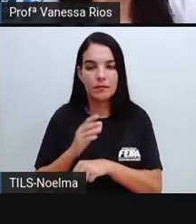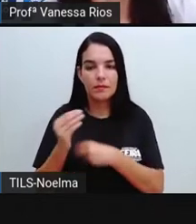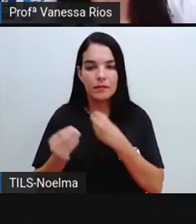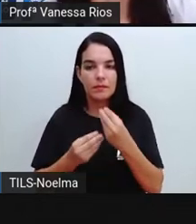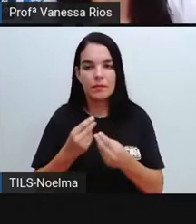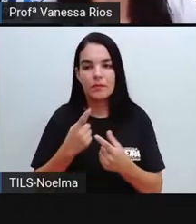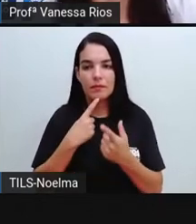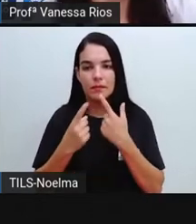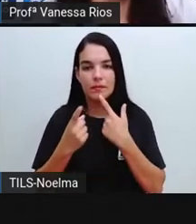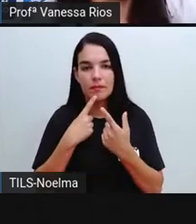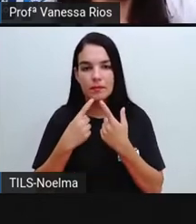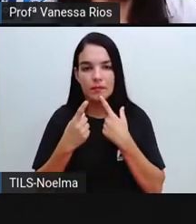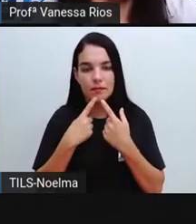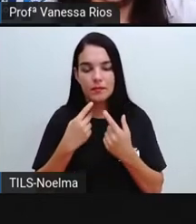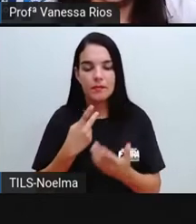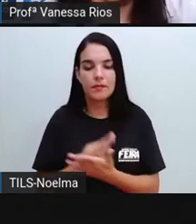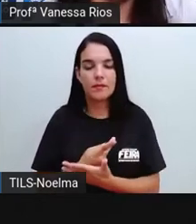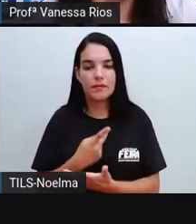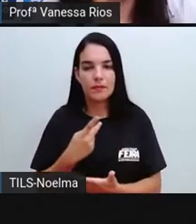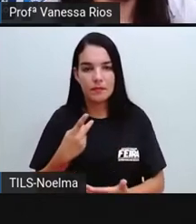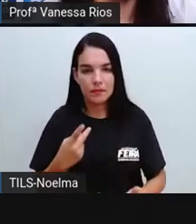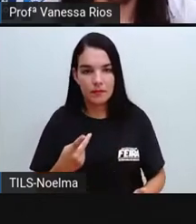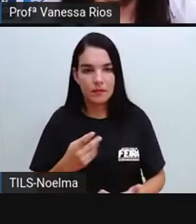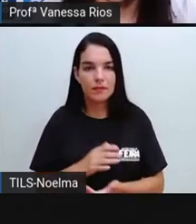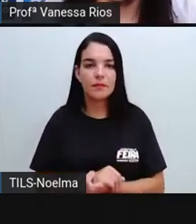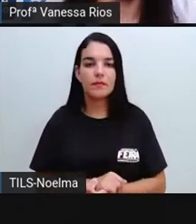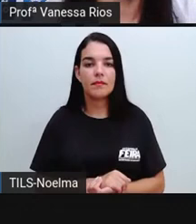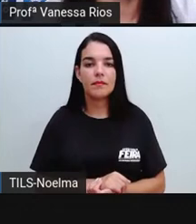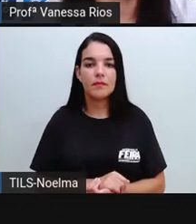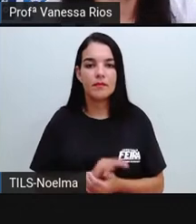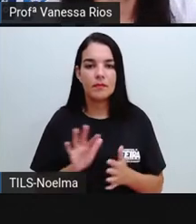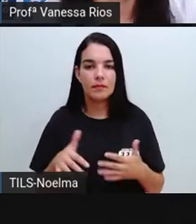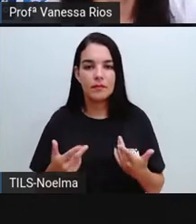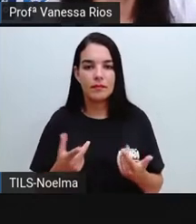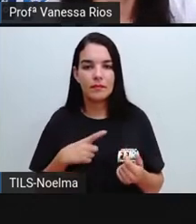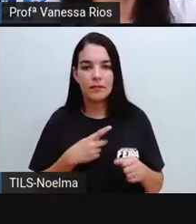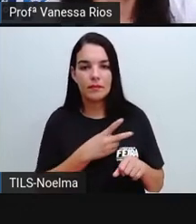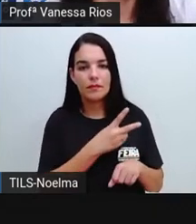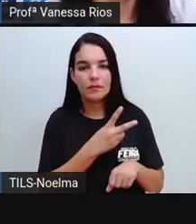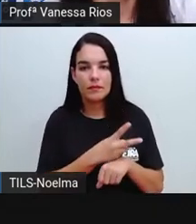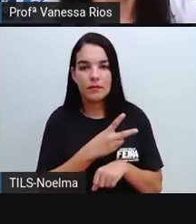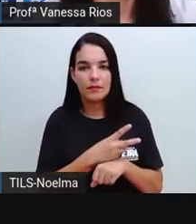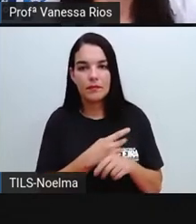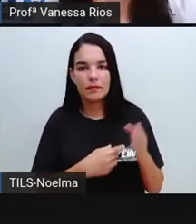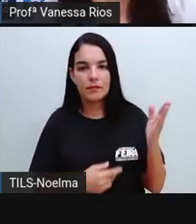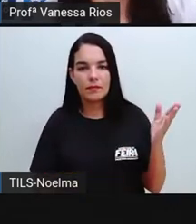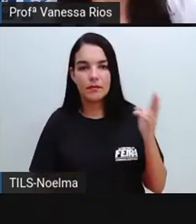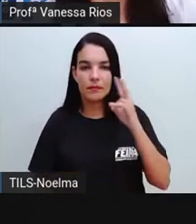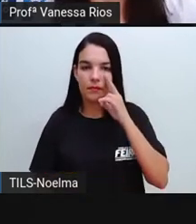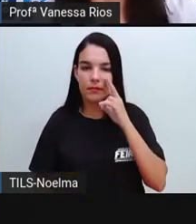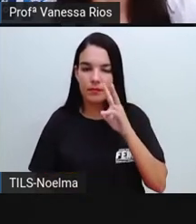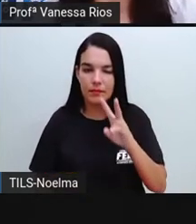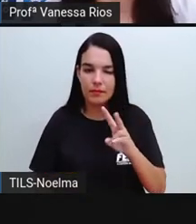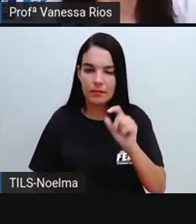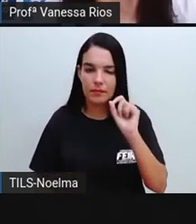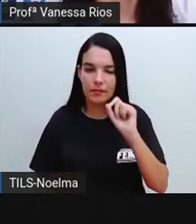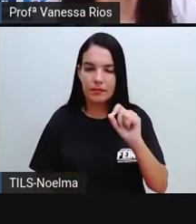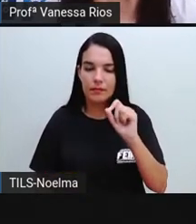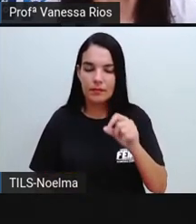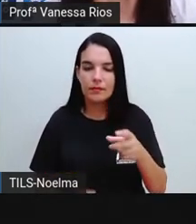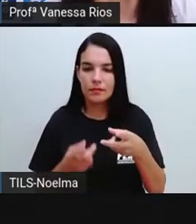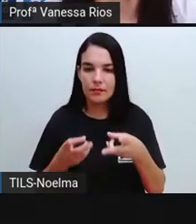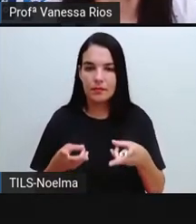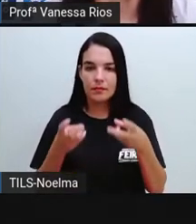uma entrevista se dá, ela acontece. A Pró trouxe um vídeo aqui que traz justamente uma